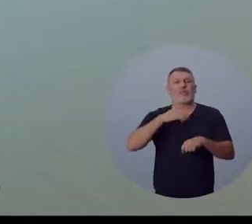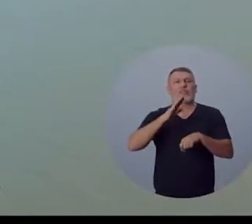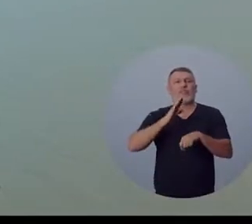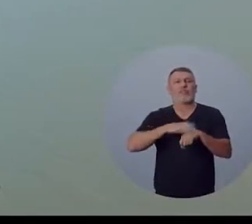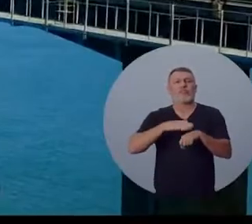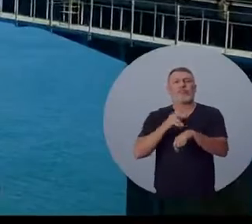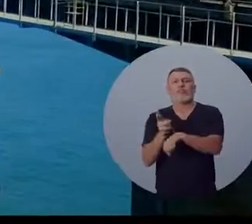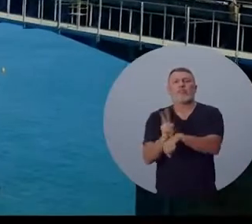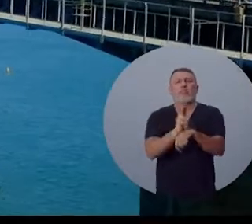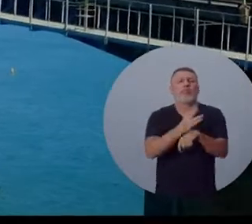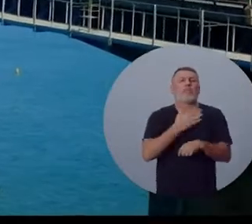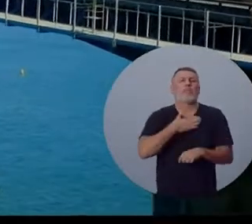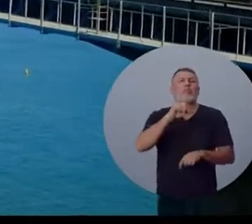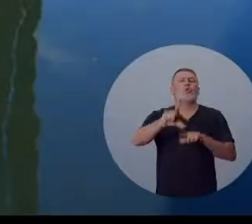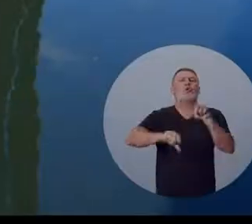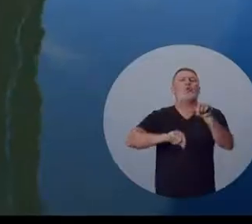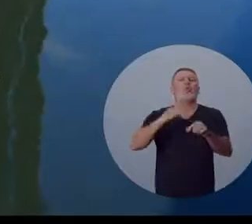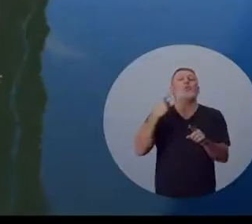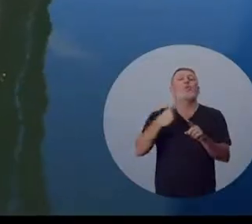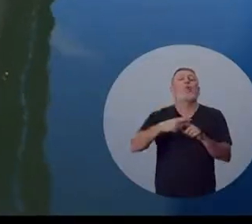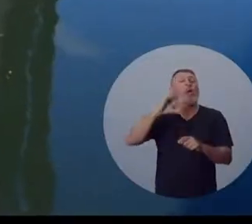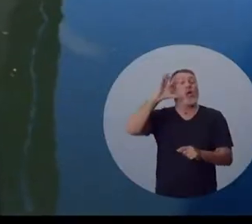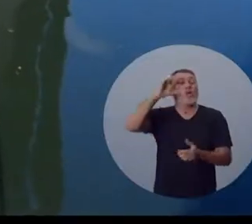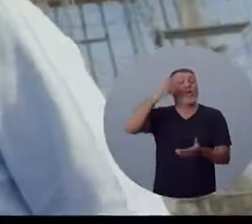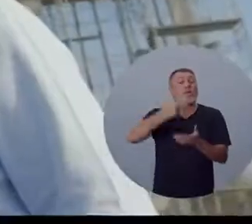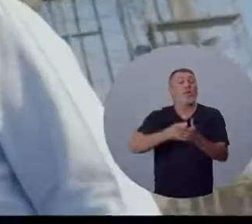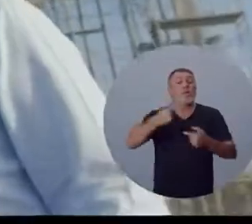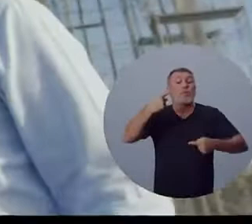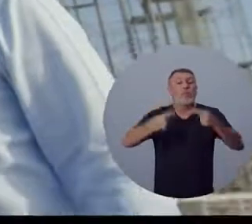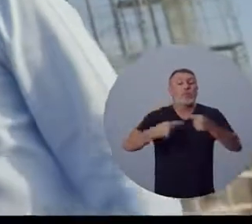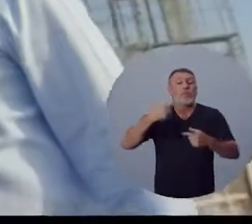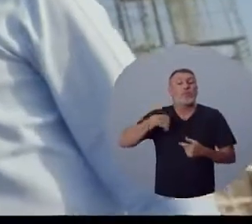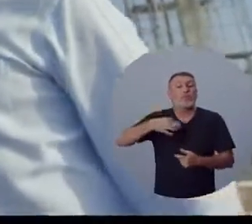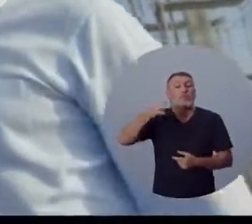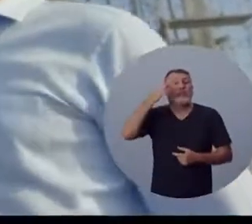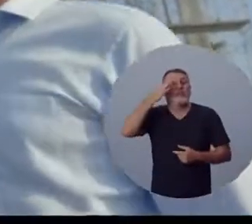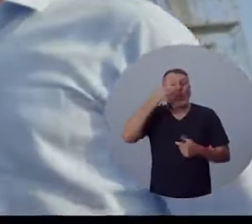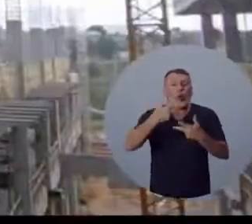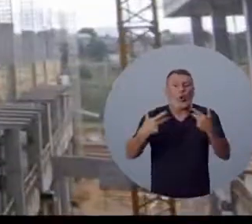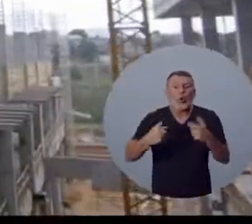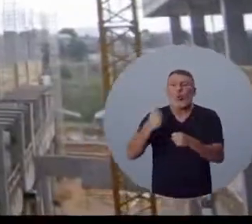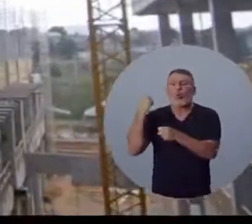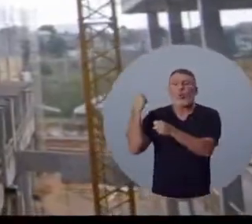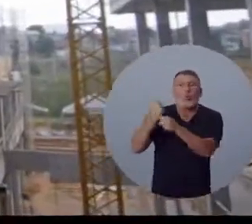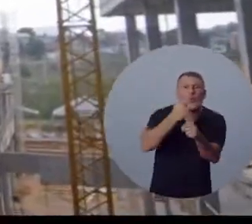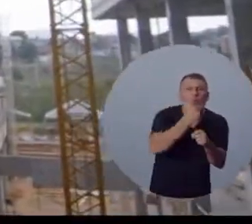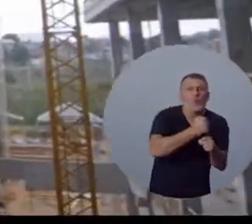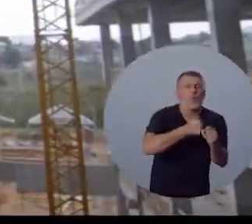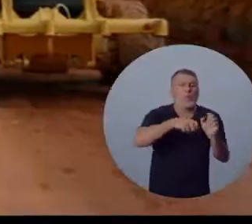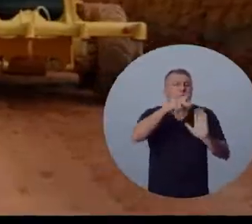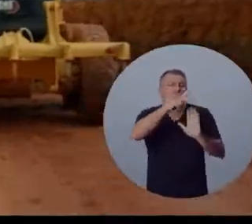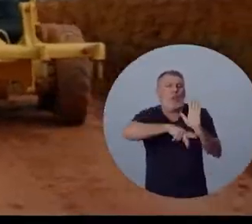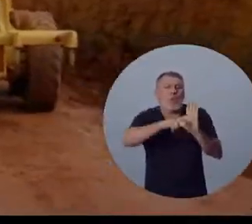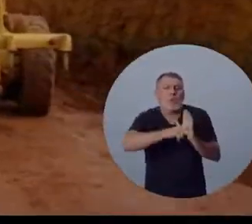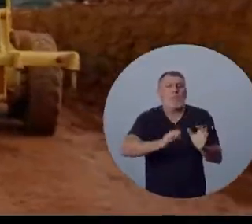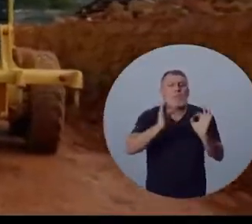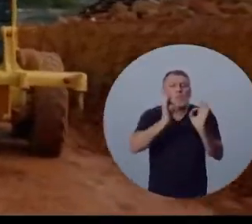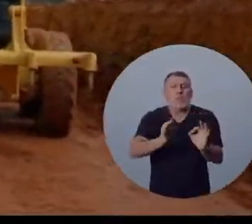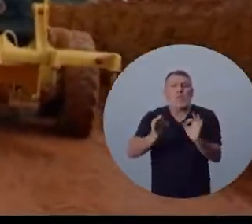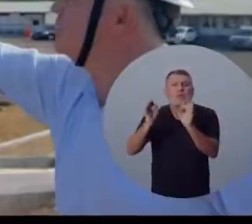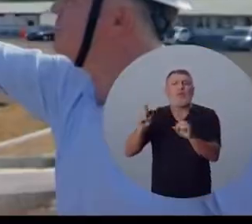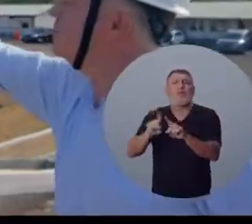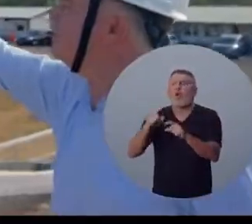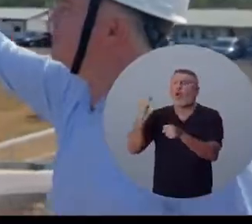Eu pessoalmente tomo conta de muitas coisas, porque a decisão política de fazer as coisas, construir, colocar um programa de pé,